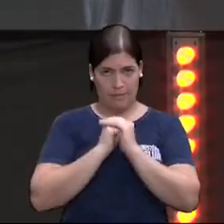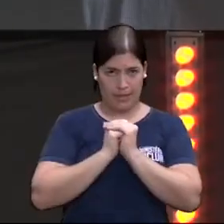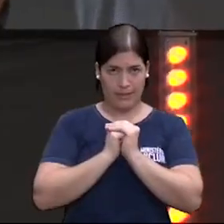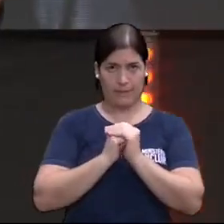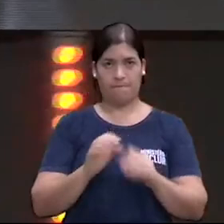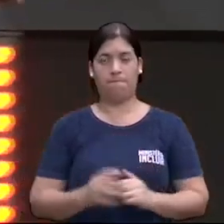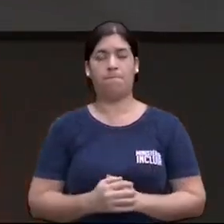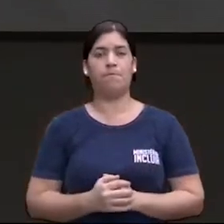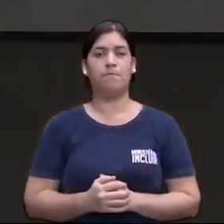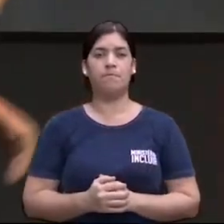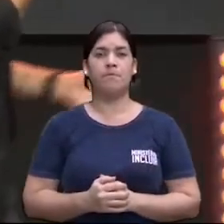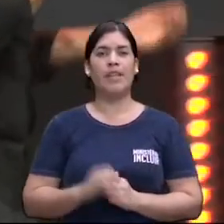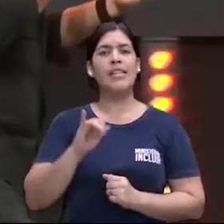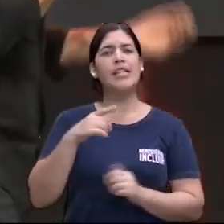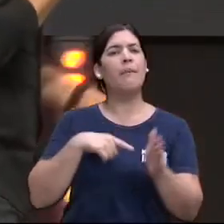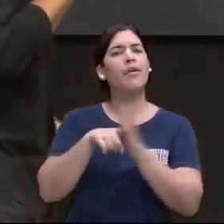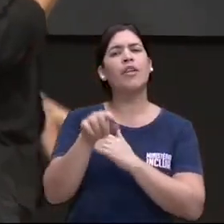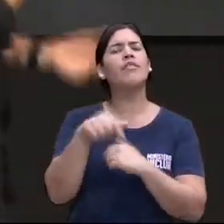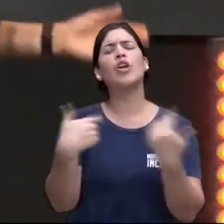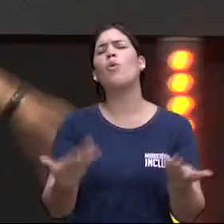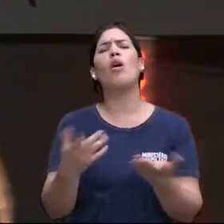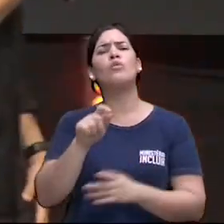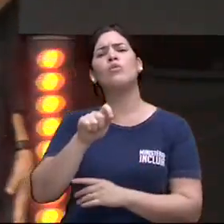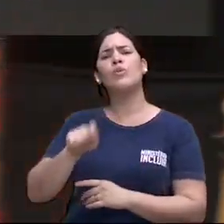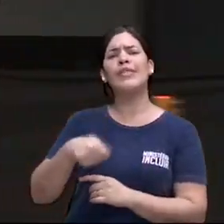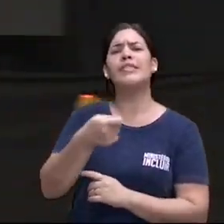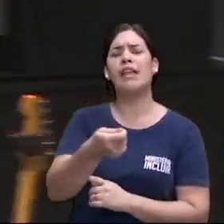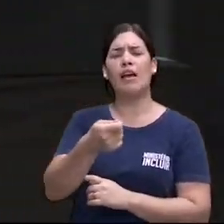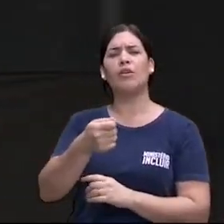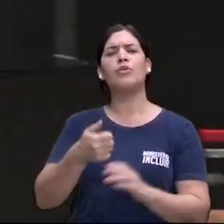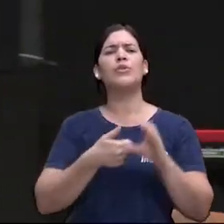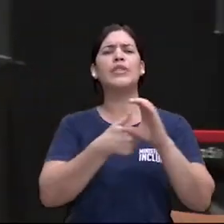Se eu te perguntasse qual é o símbolo do cristianismo, o você diria?